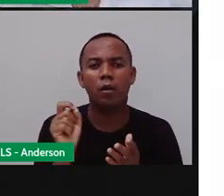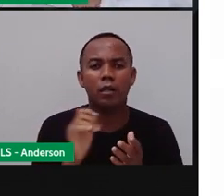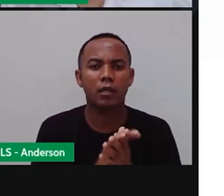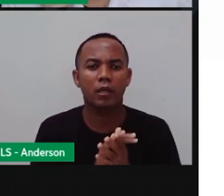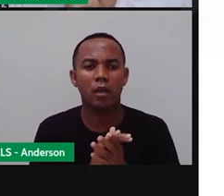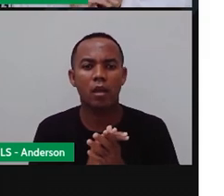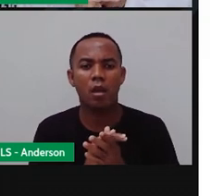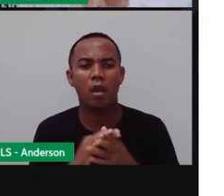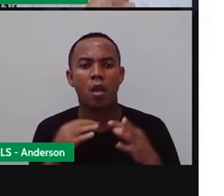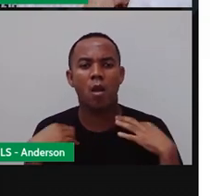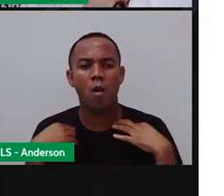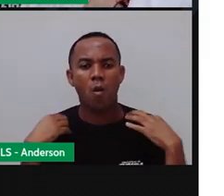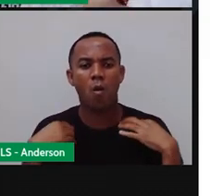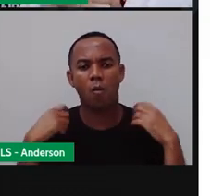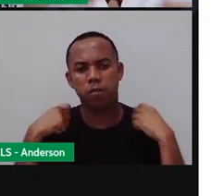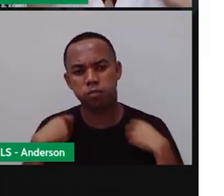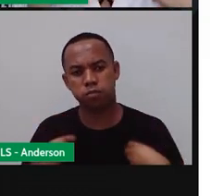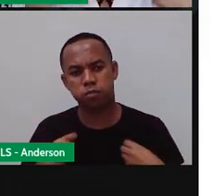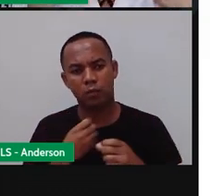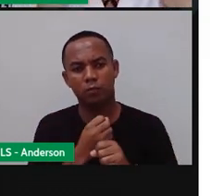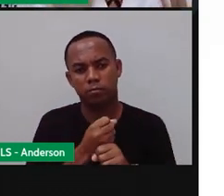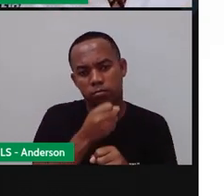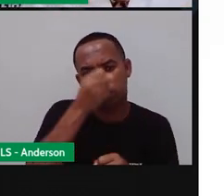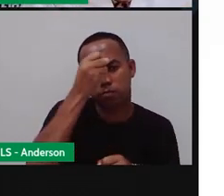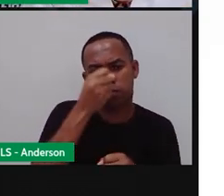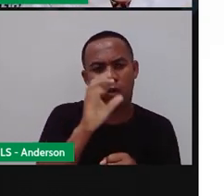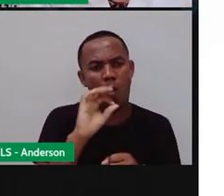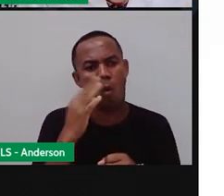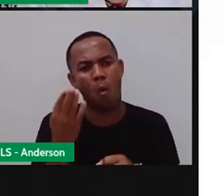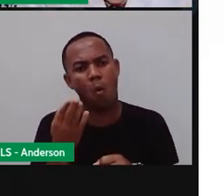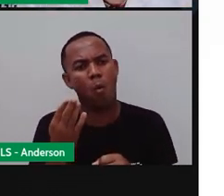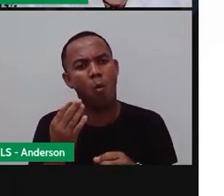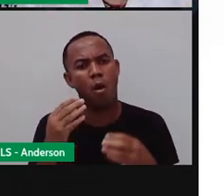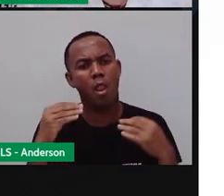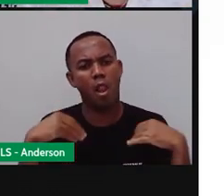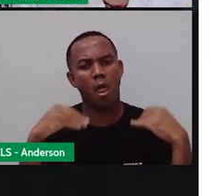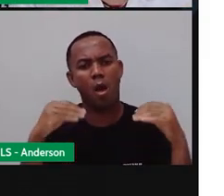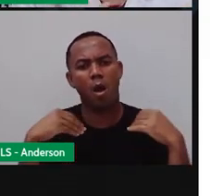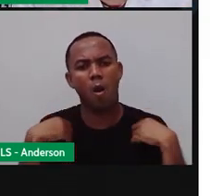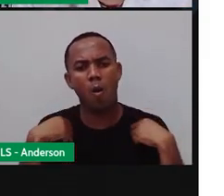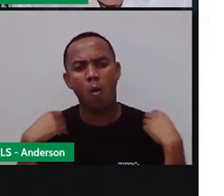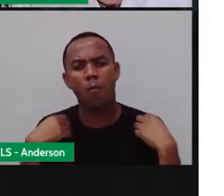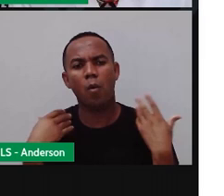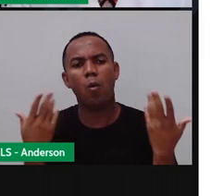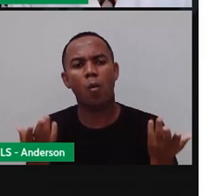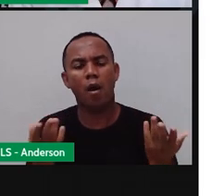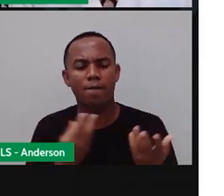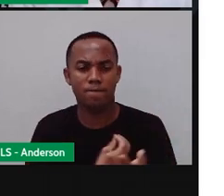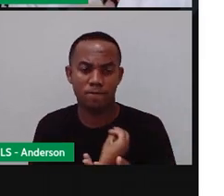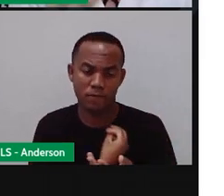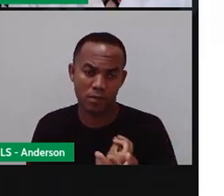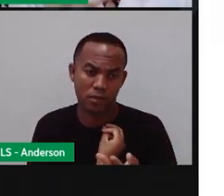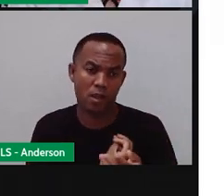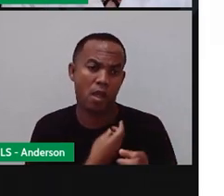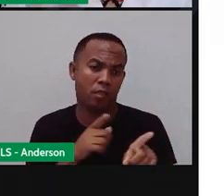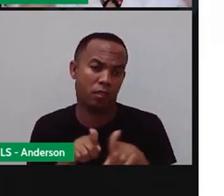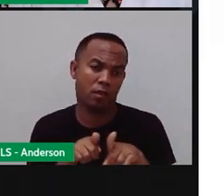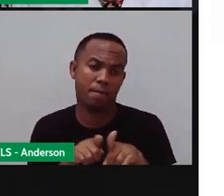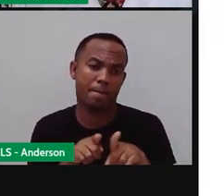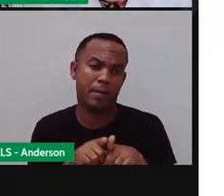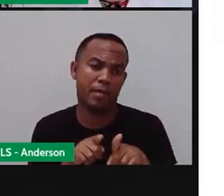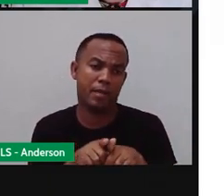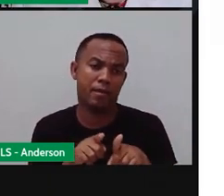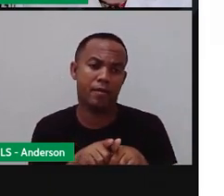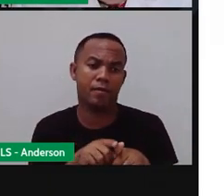uso um casaco, levo uma sombrinha, não levo, uso uma roupa mais leve. Como é que eu vou me vestir? Então a nossa vida é o quê? Influenciada